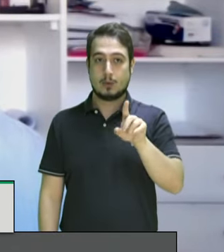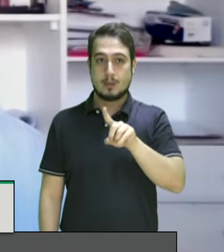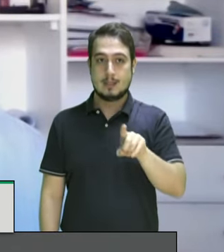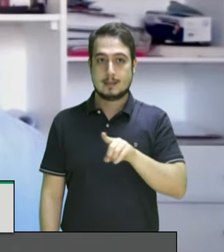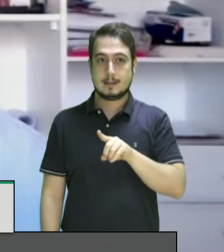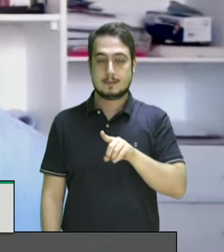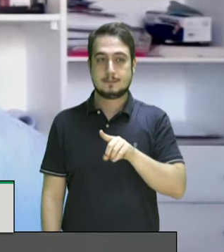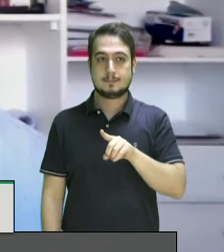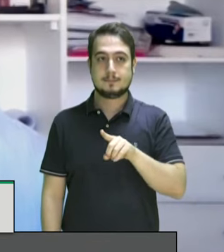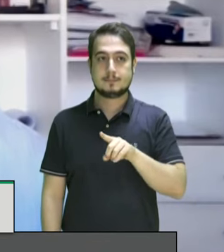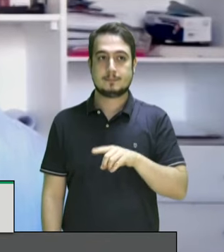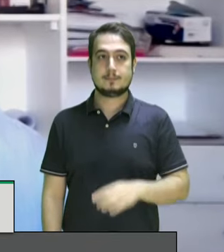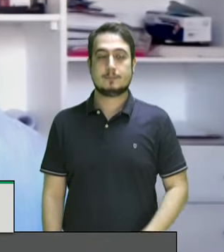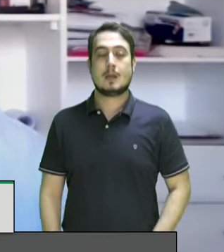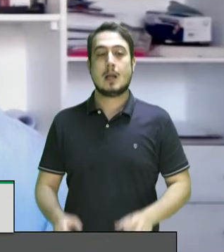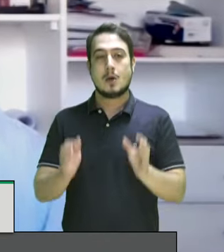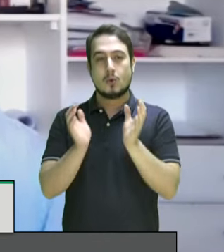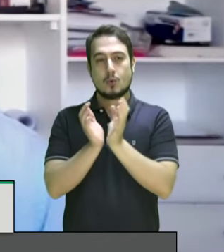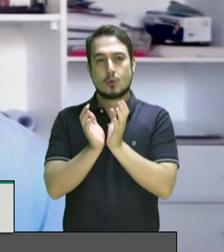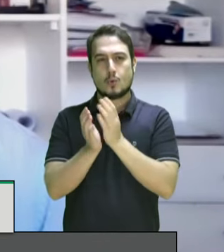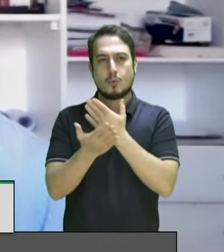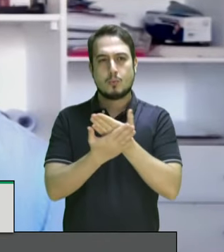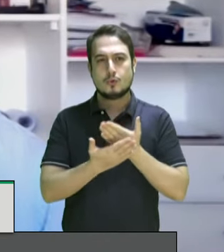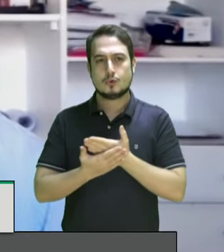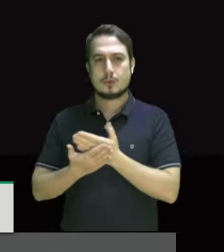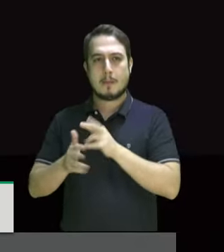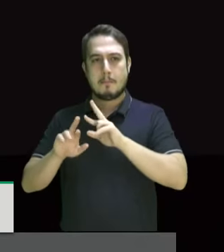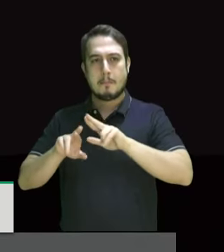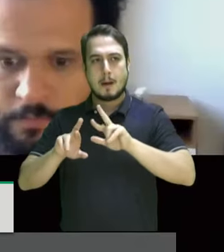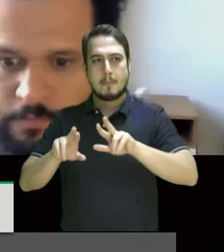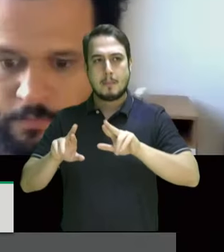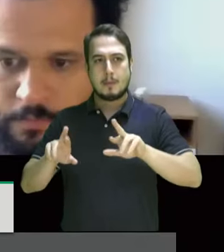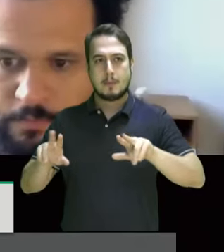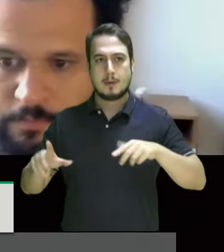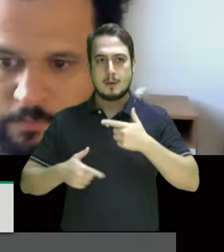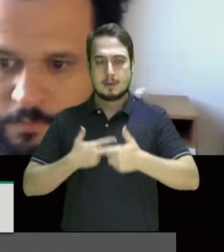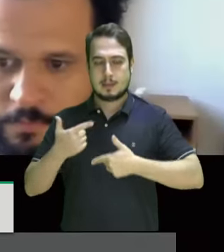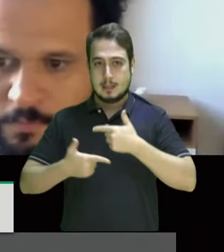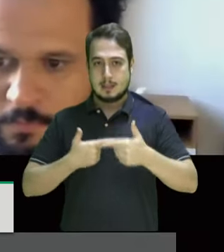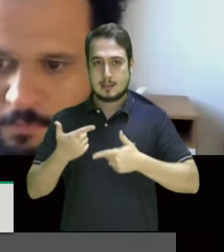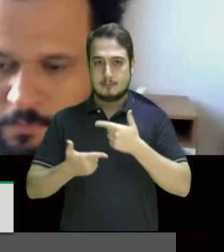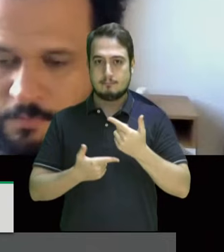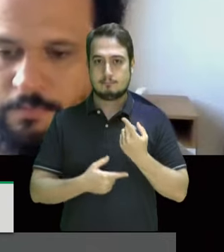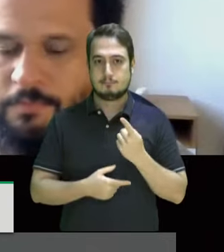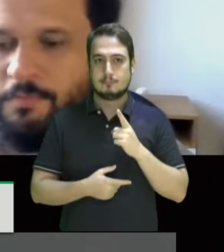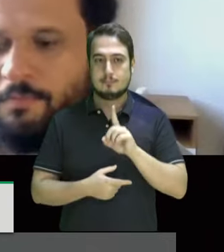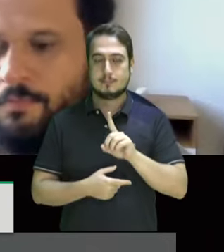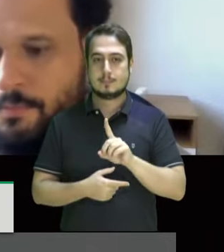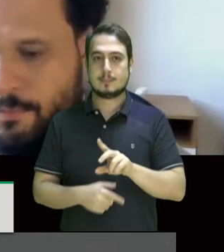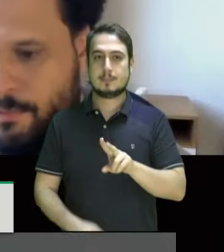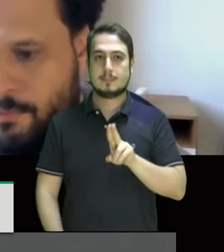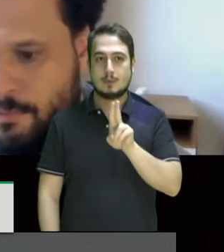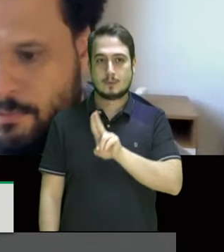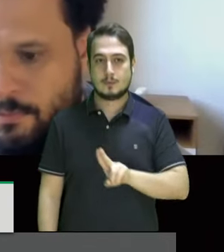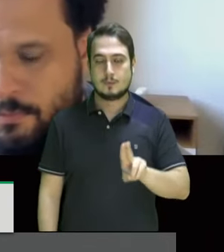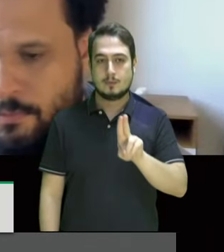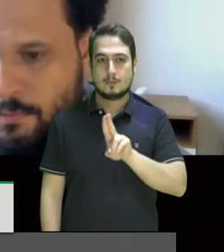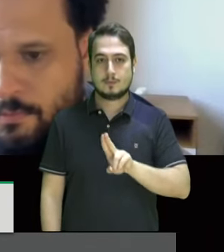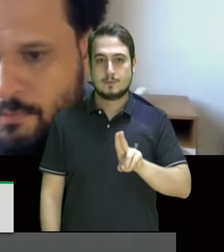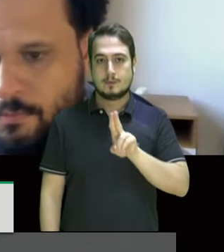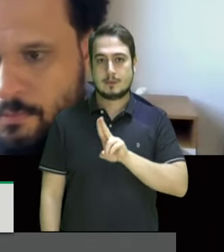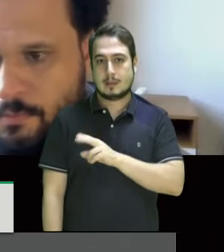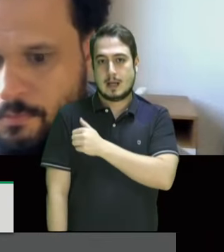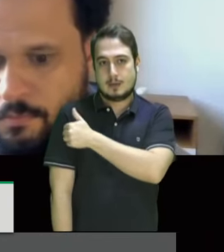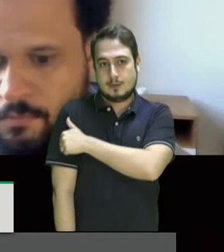do GEMA Grupo de Estudos Multidisciplinar da Ação Afirmativa da Universidade do Estado do Rio